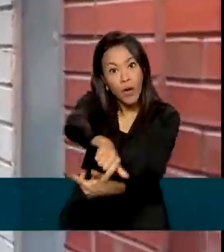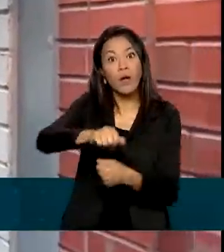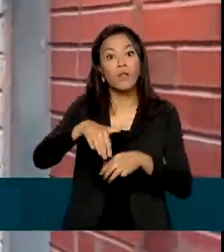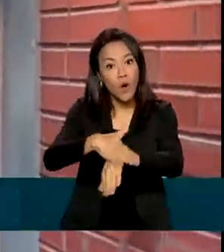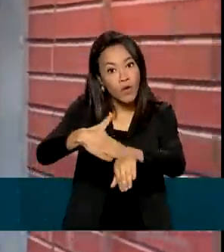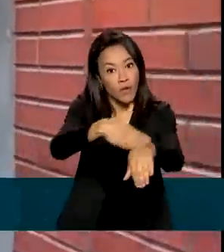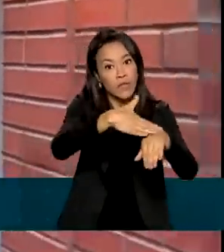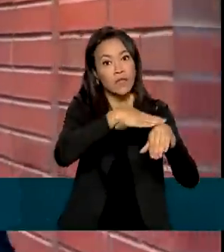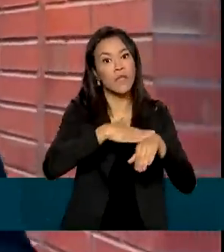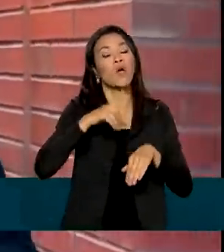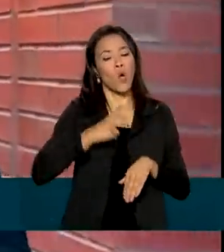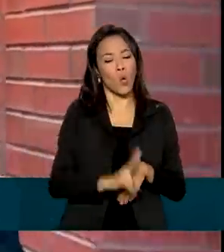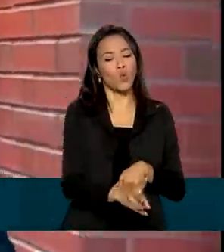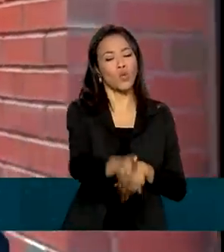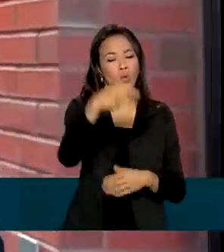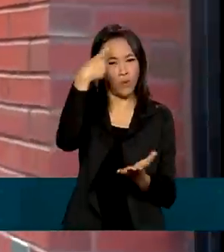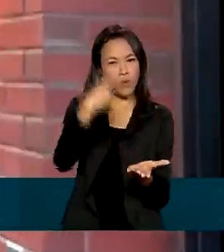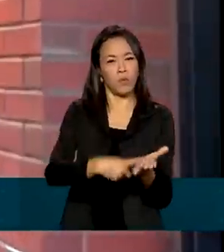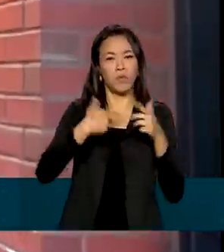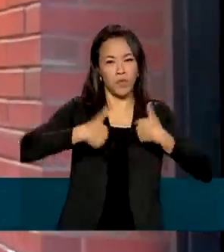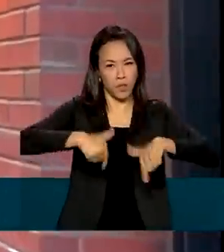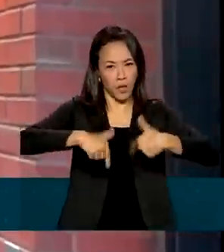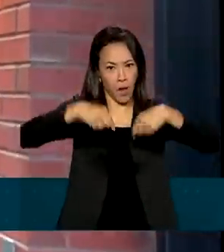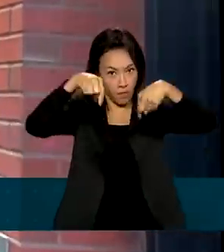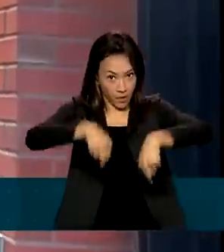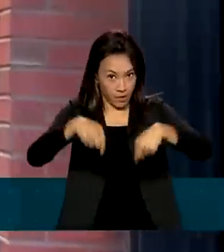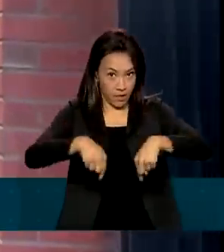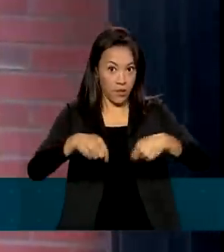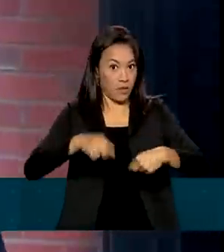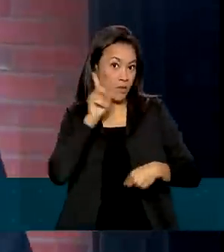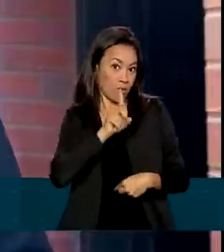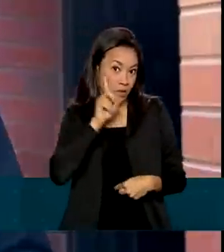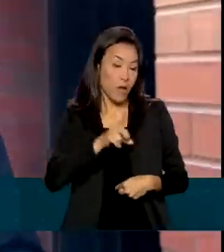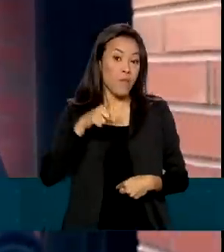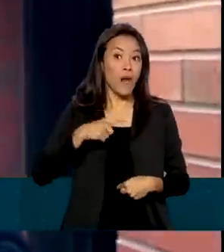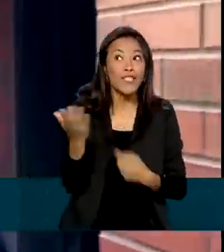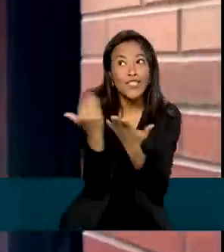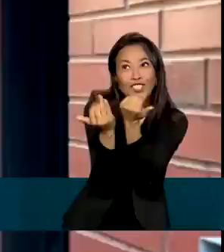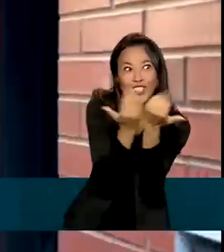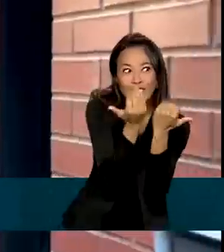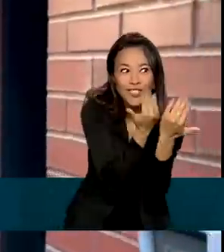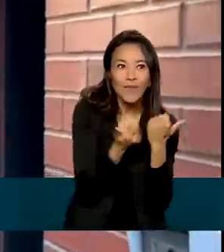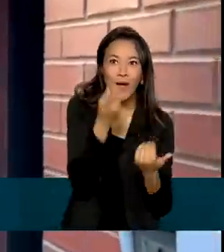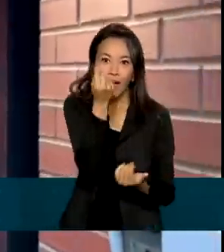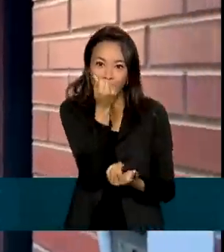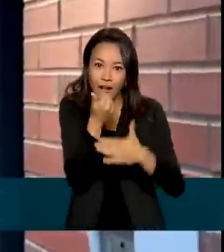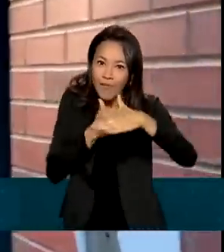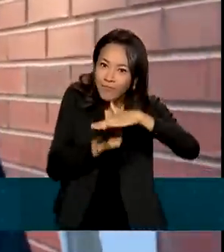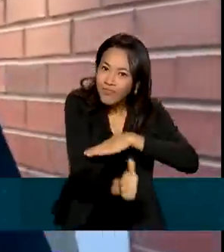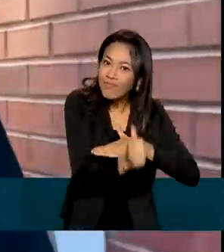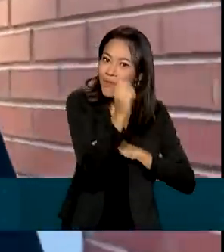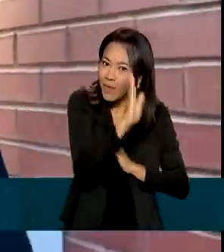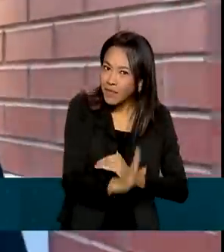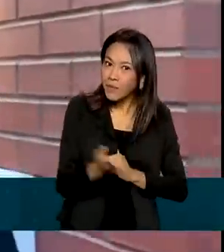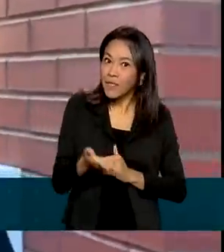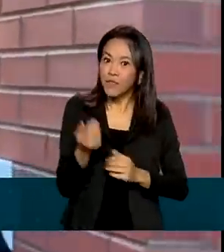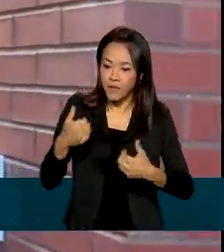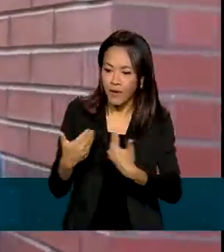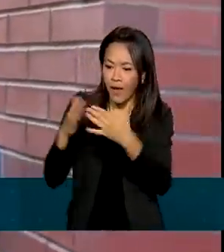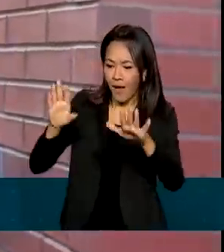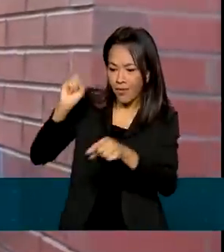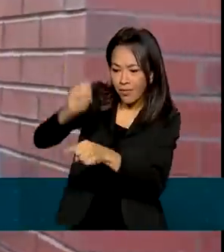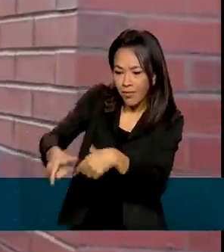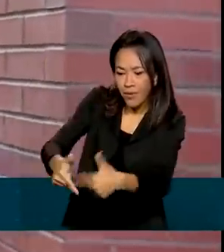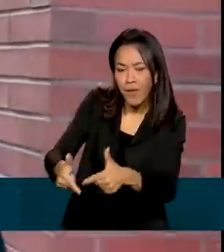então essa agenda aqui na semana como um todo, e vamos então atrair investimentos para prover infraestrutura para o Brasil. Isso gera empregos, gera